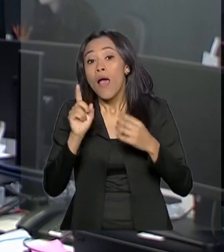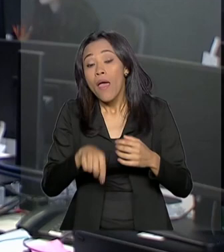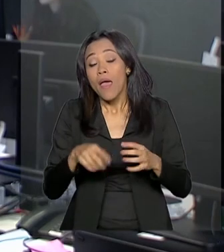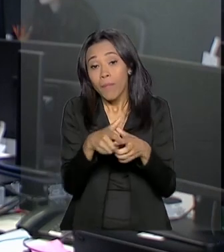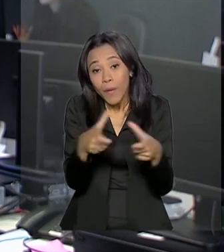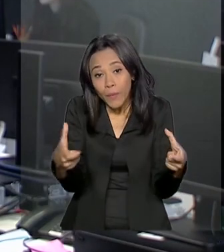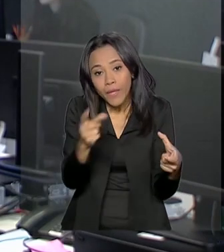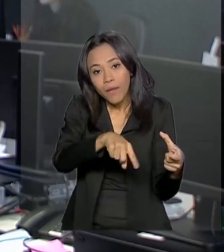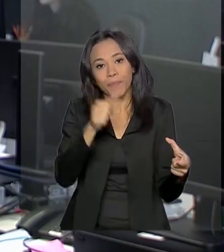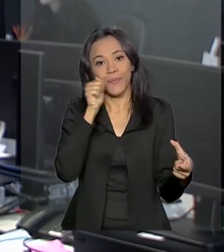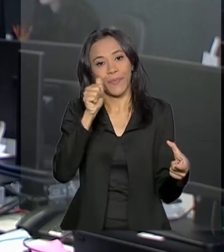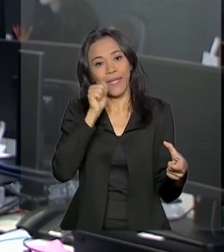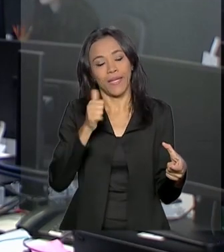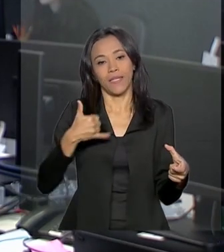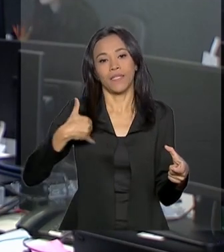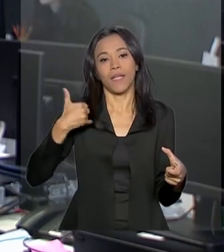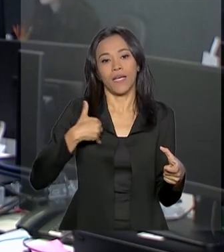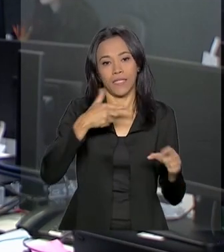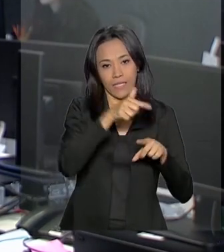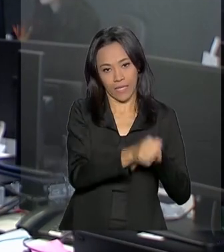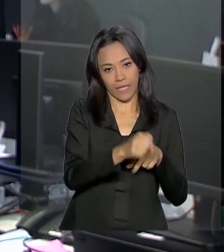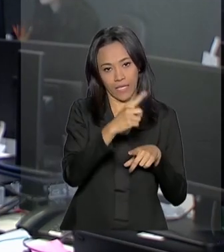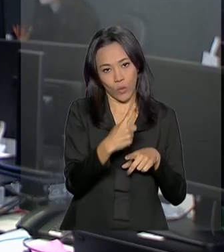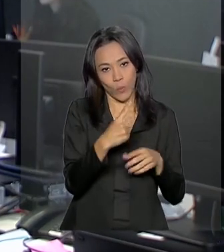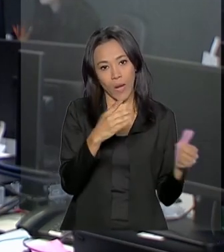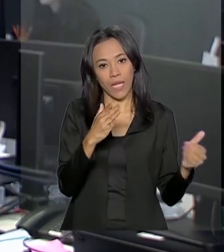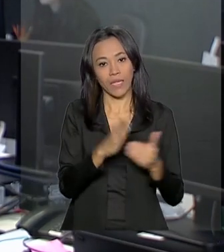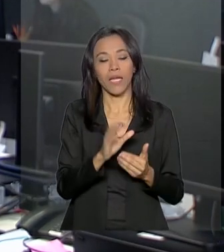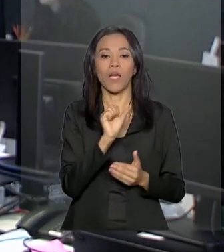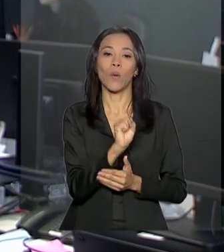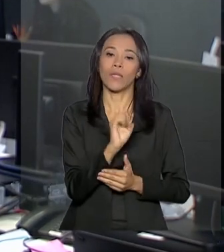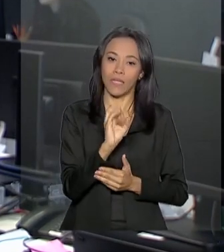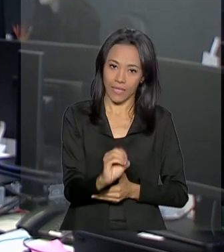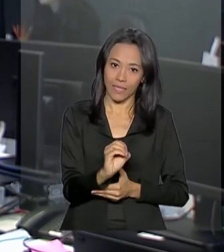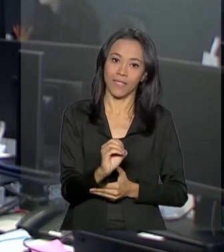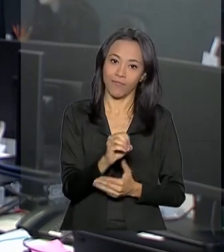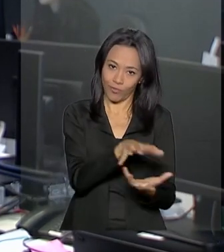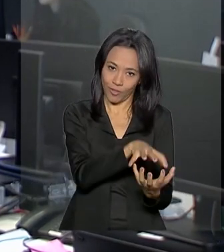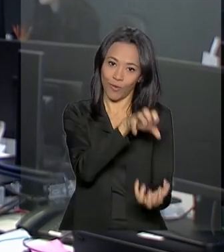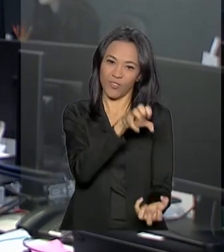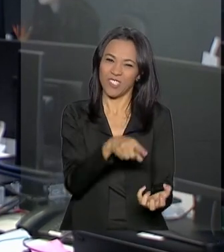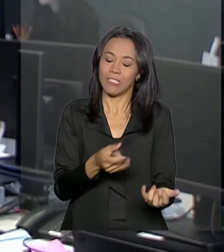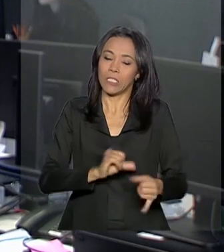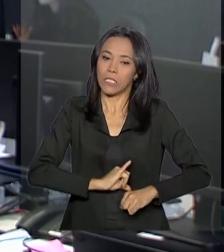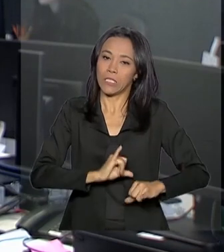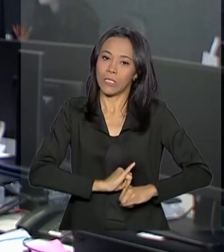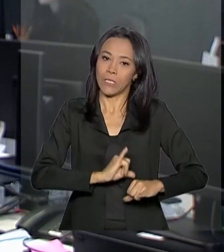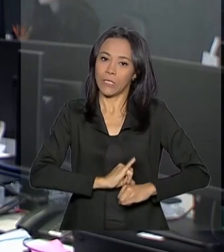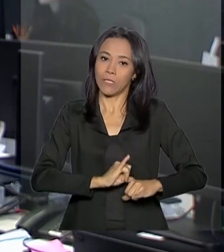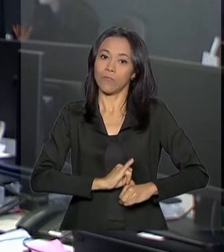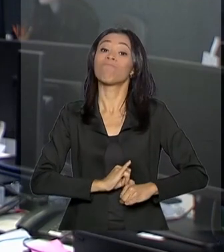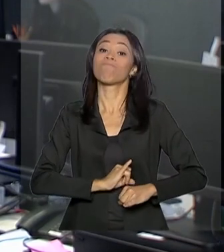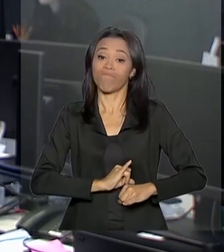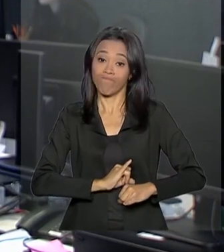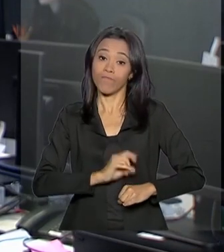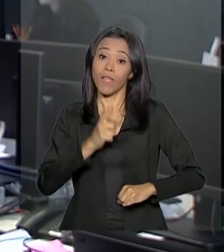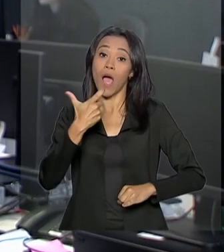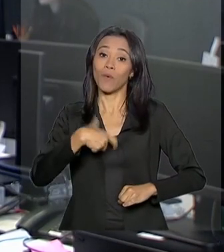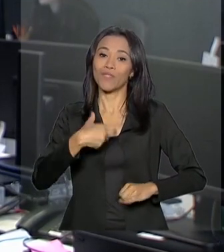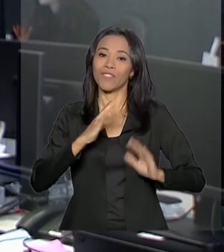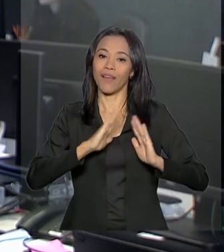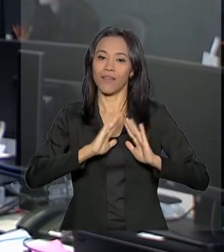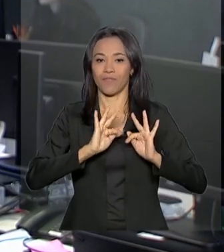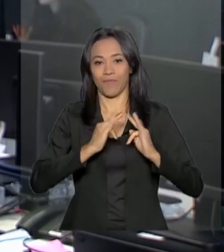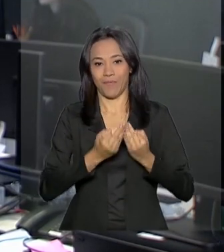mulheres que têm entre 71 e 80 anos e que costumam sofrer essas agressões na própria